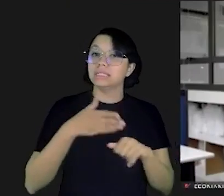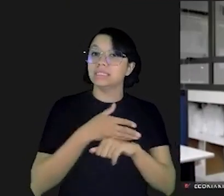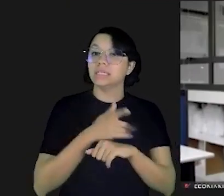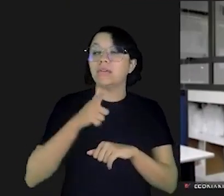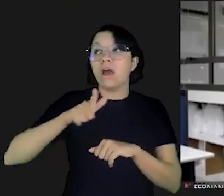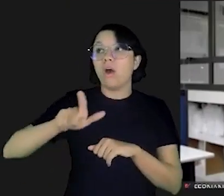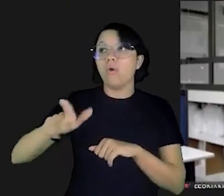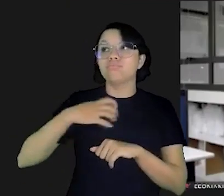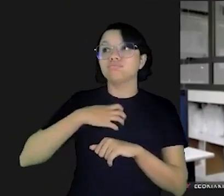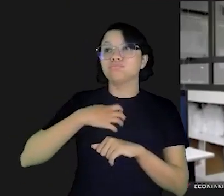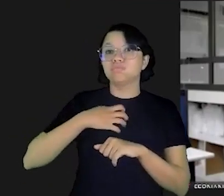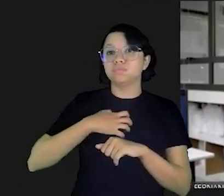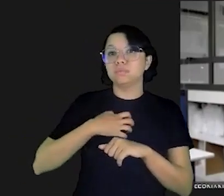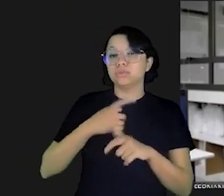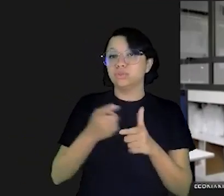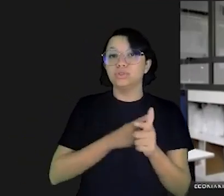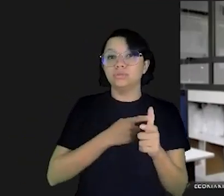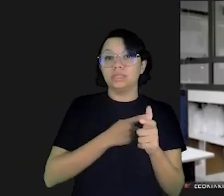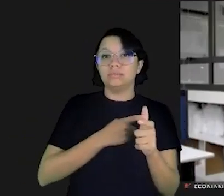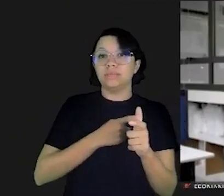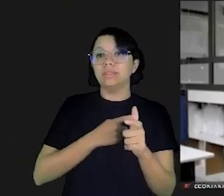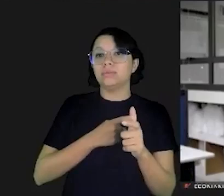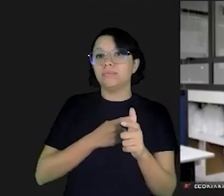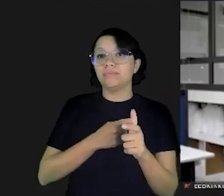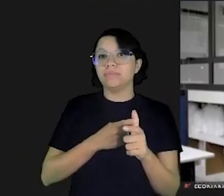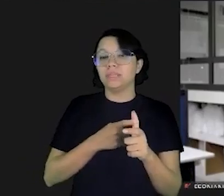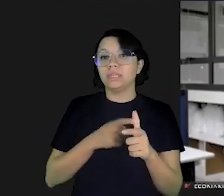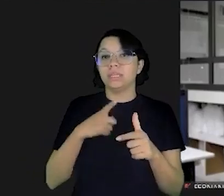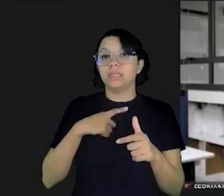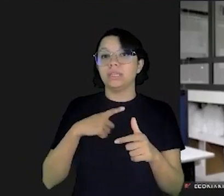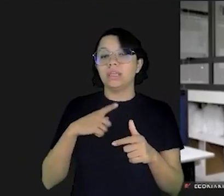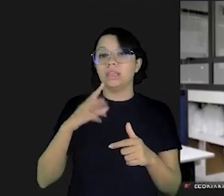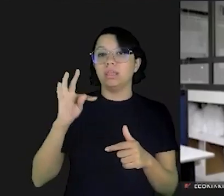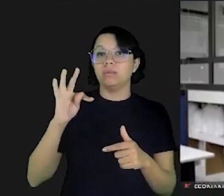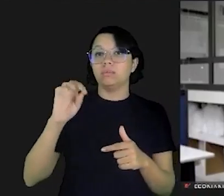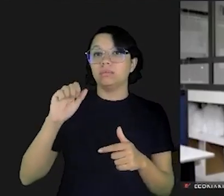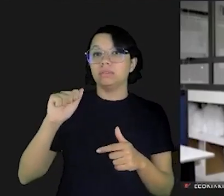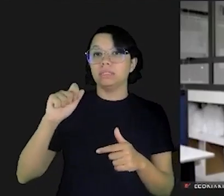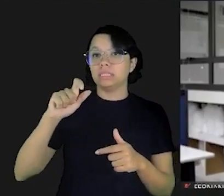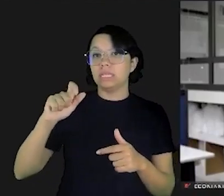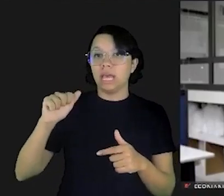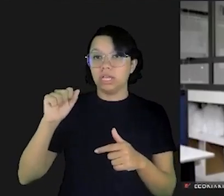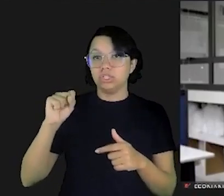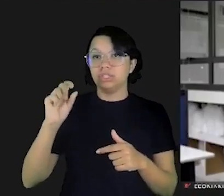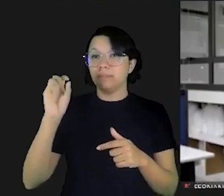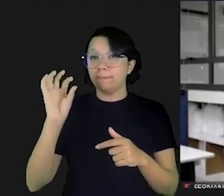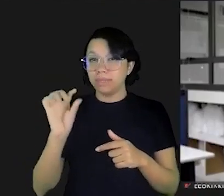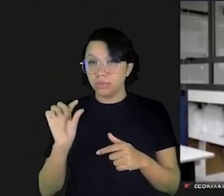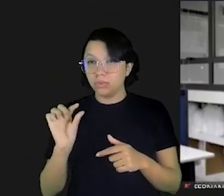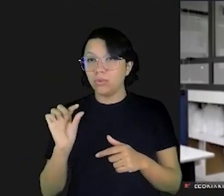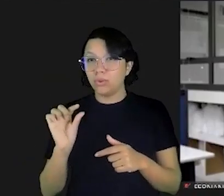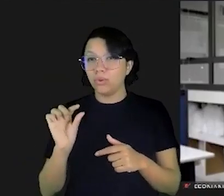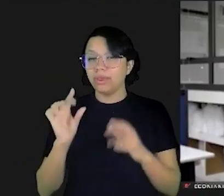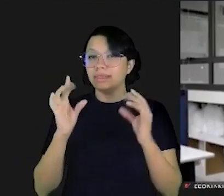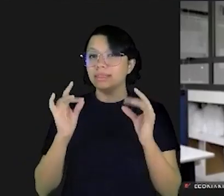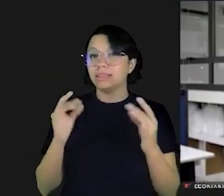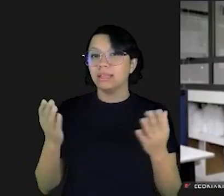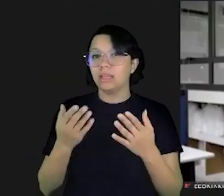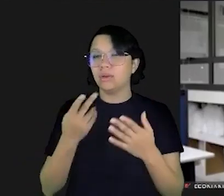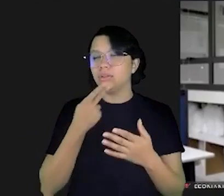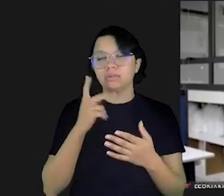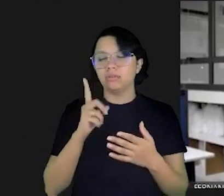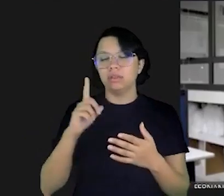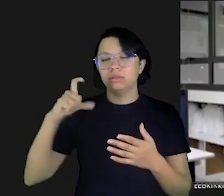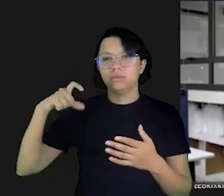avalie se você tem acesso a outras formas de endividamento que cobram taxas de juros mais baratas e ainda com um detalhe